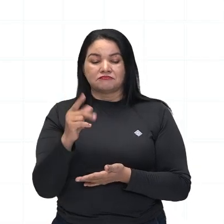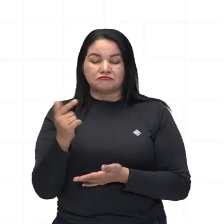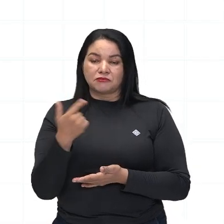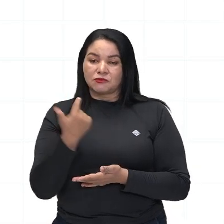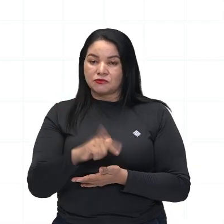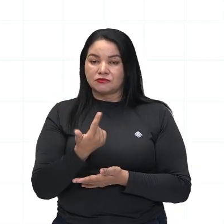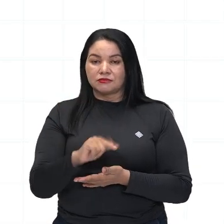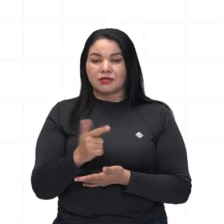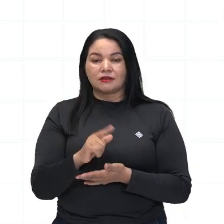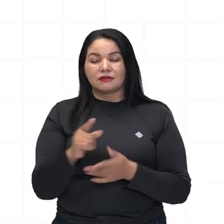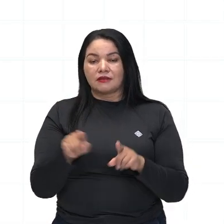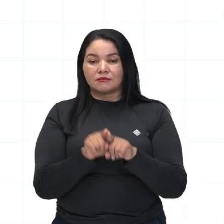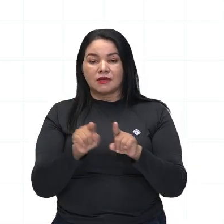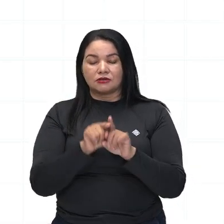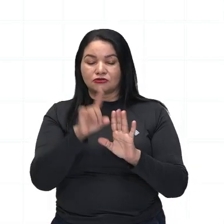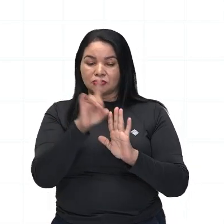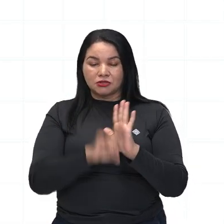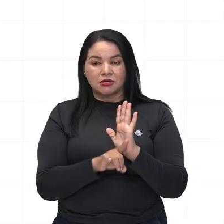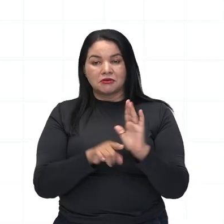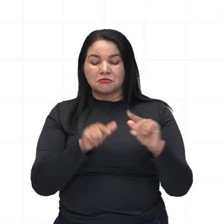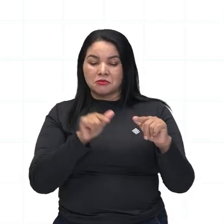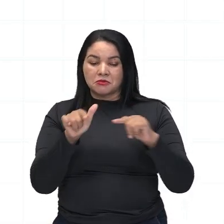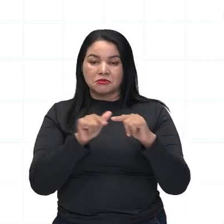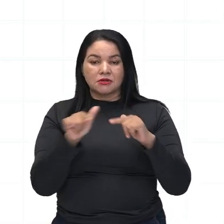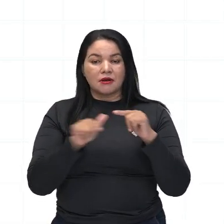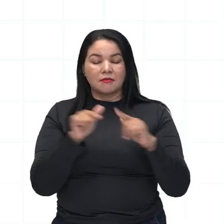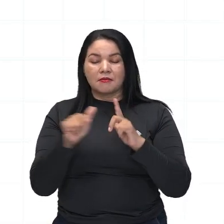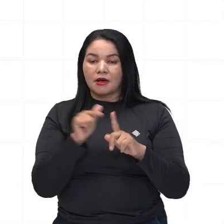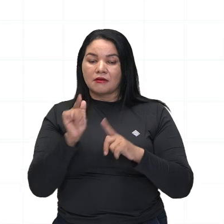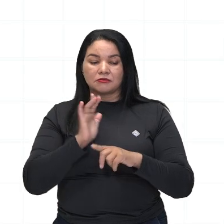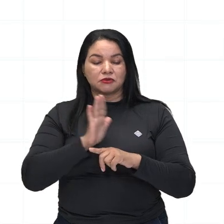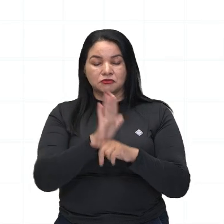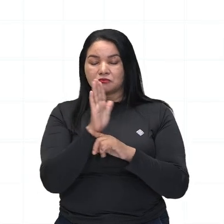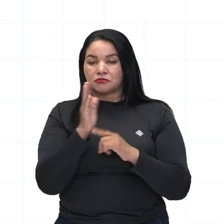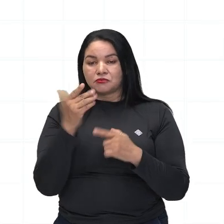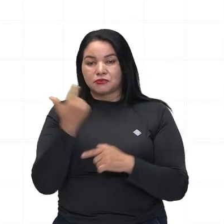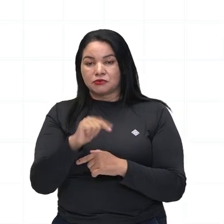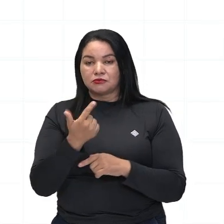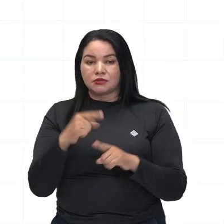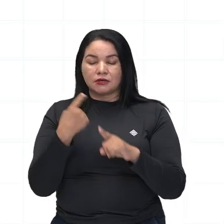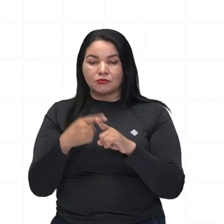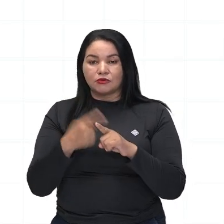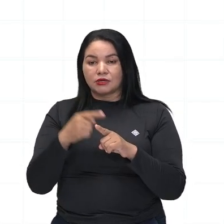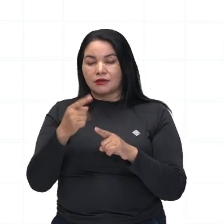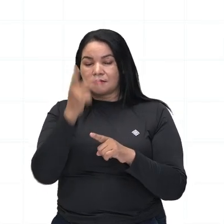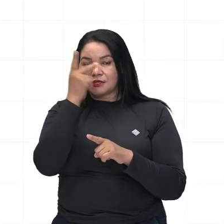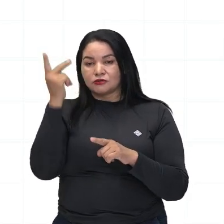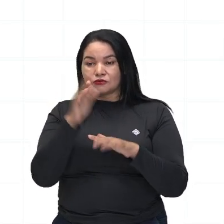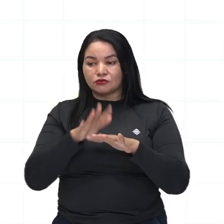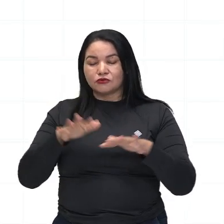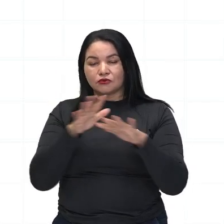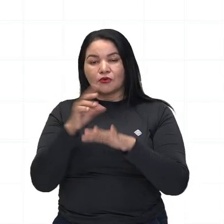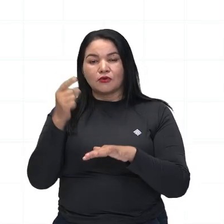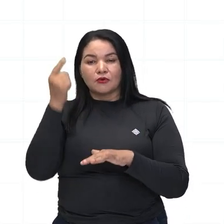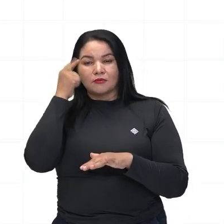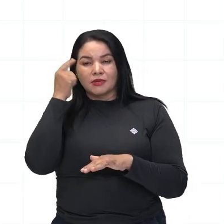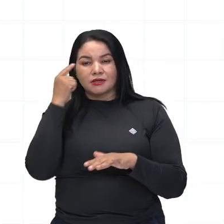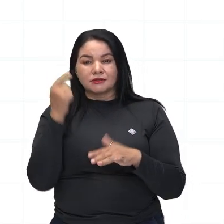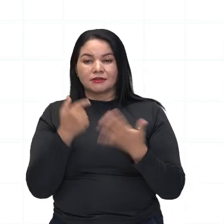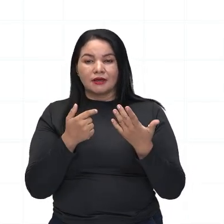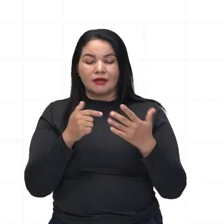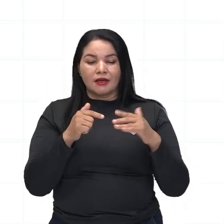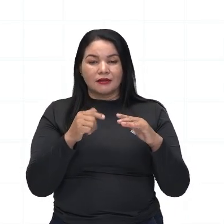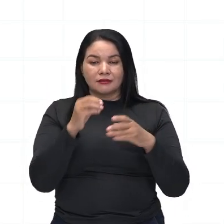trabalhistas, porque não se reconhece esse trabalho, ou seja, o trabalho de cuidado, como um trabalho formal,